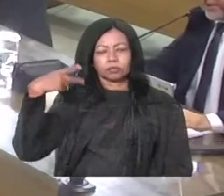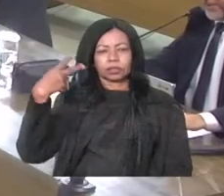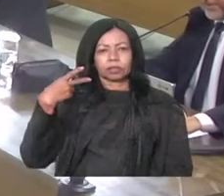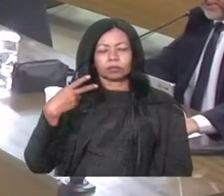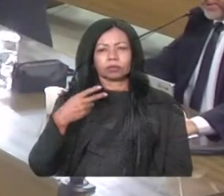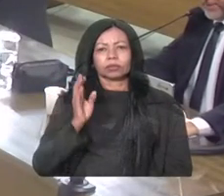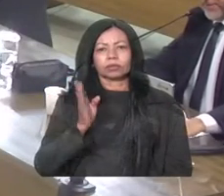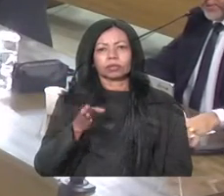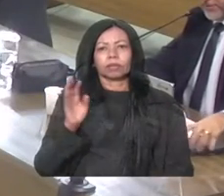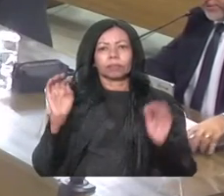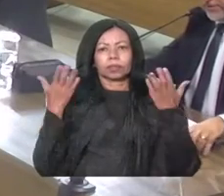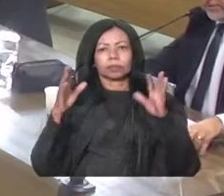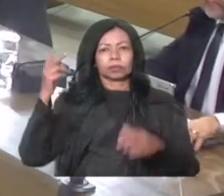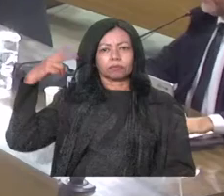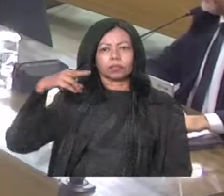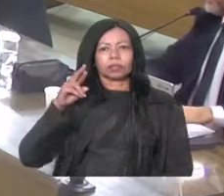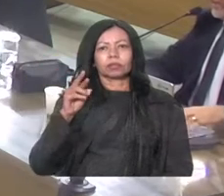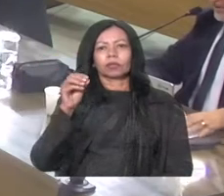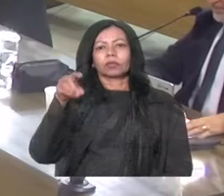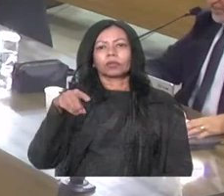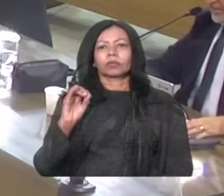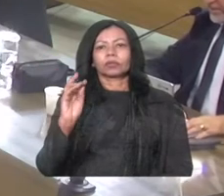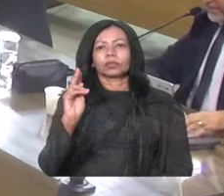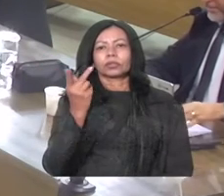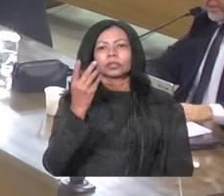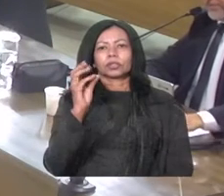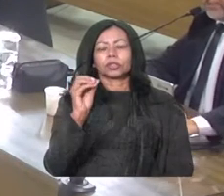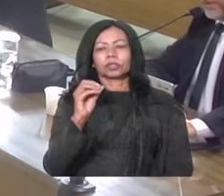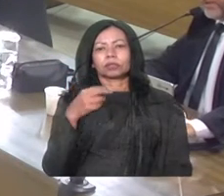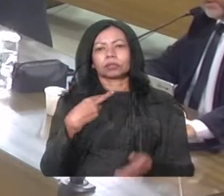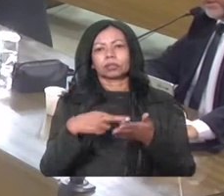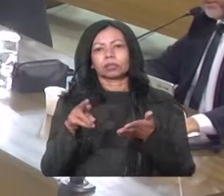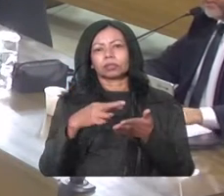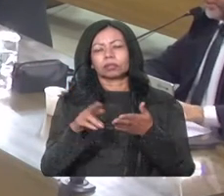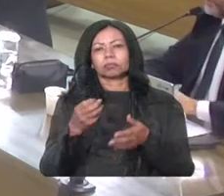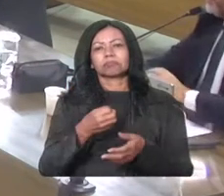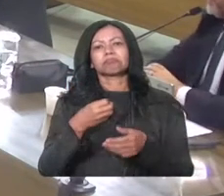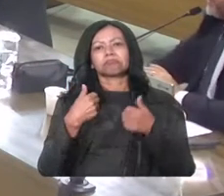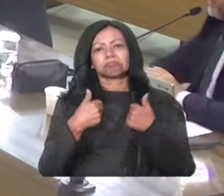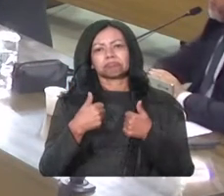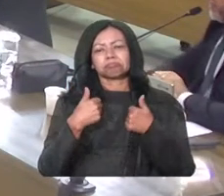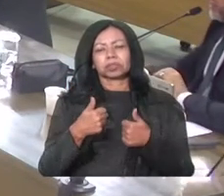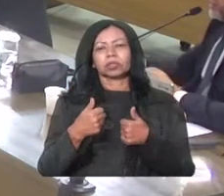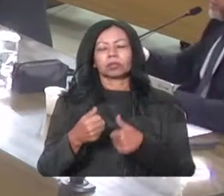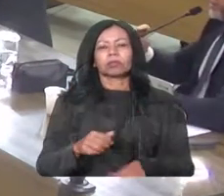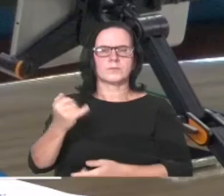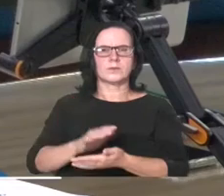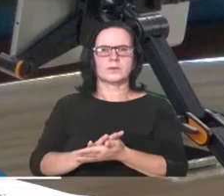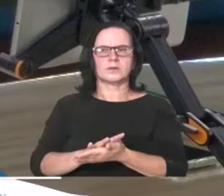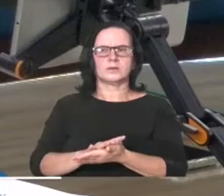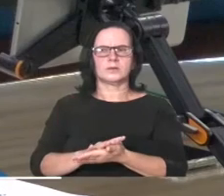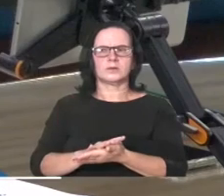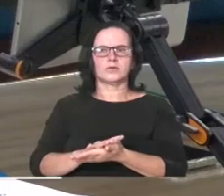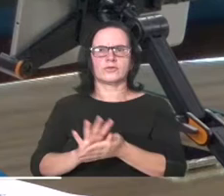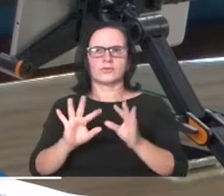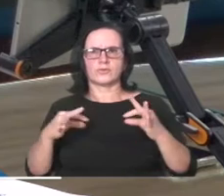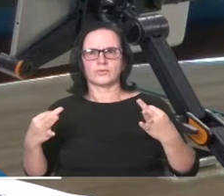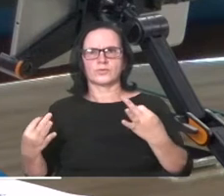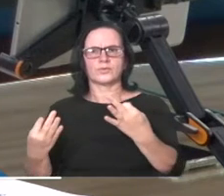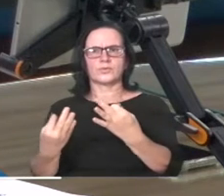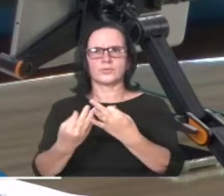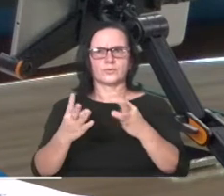aprovado também a SEV para discutir o plano diretor da cidade, de autoria do vereador Rodrigo Alemão.